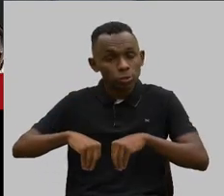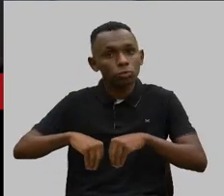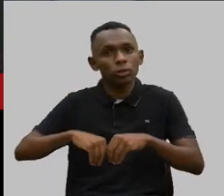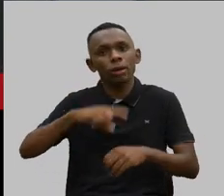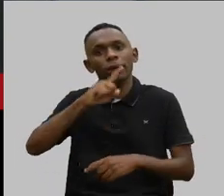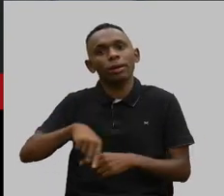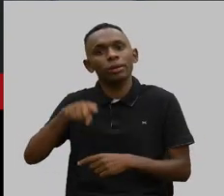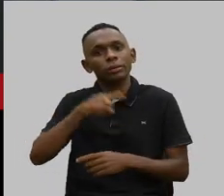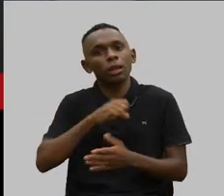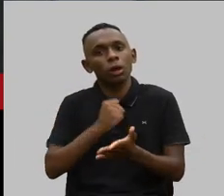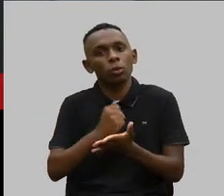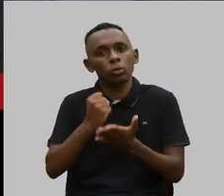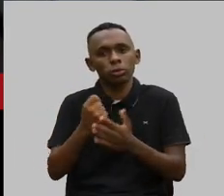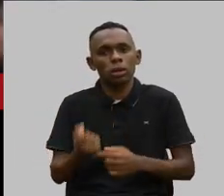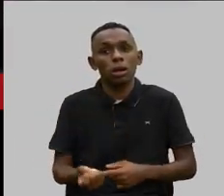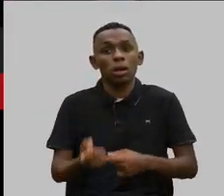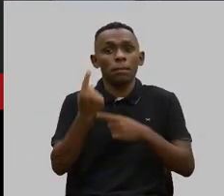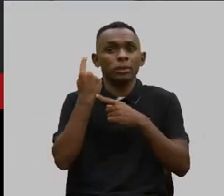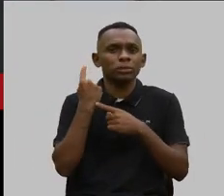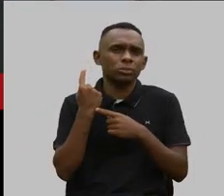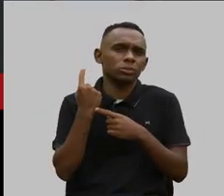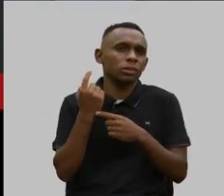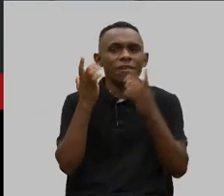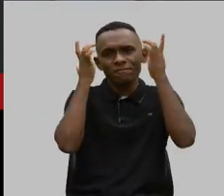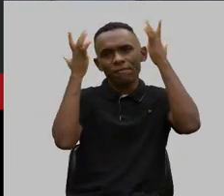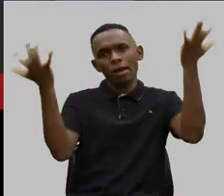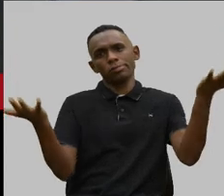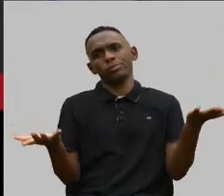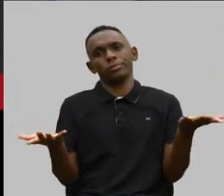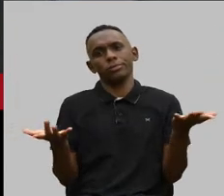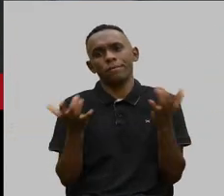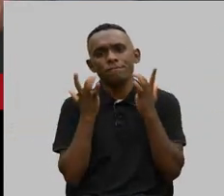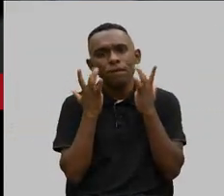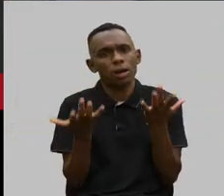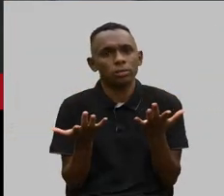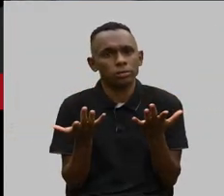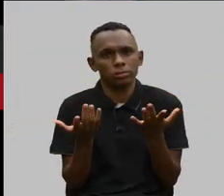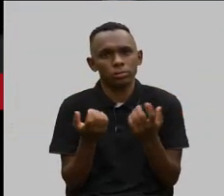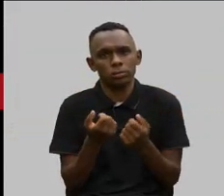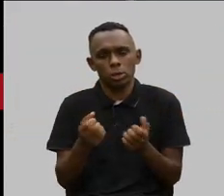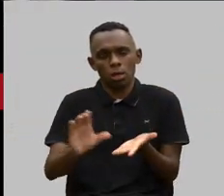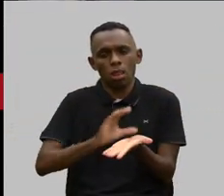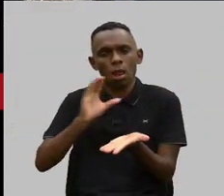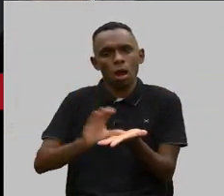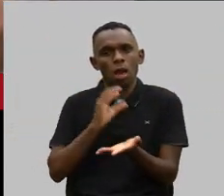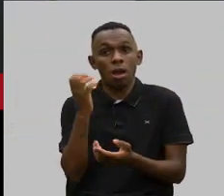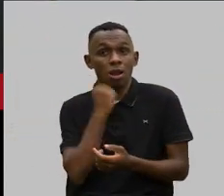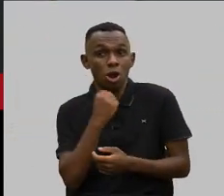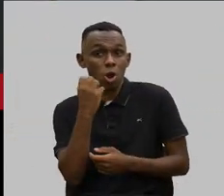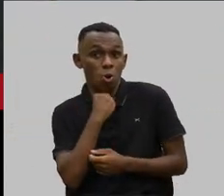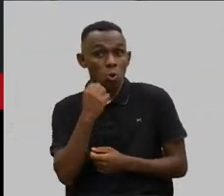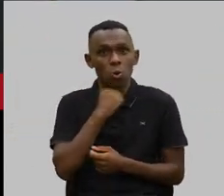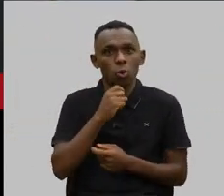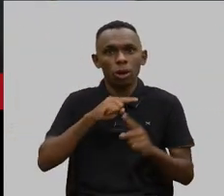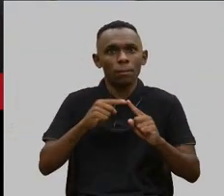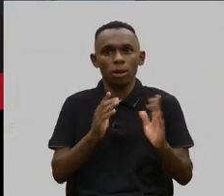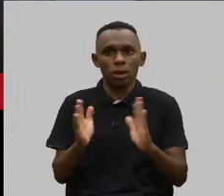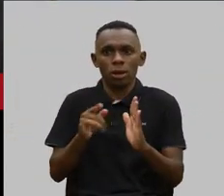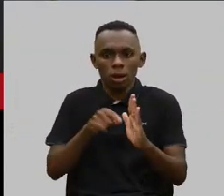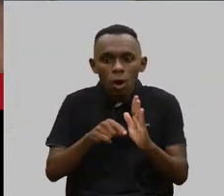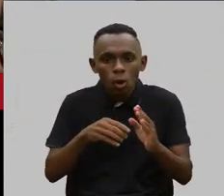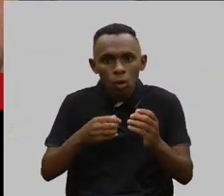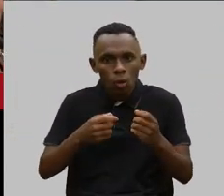um absurdo e onde fica o risco do negócio é fácil, não é, gente? Quando a coisa está boa, quando a coisa está ruim, eu vou tirar.